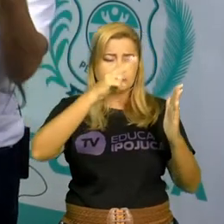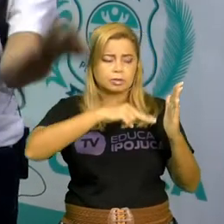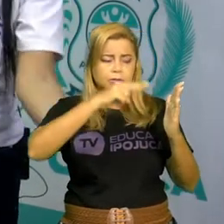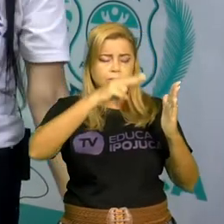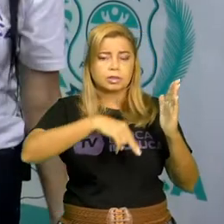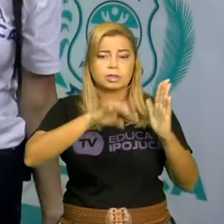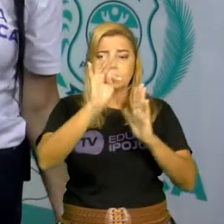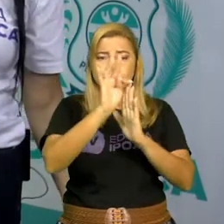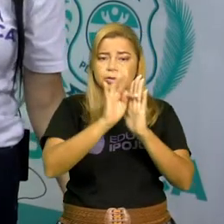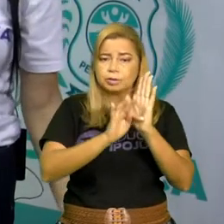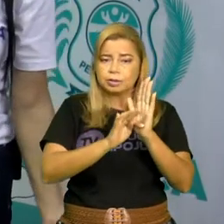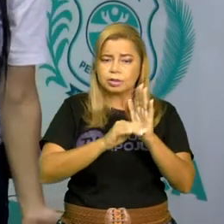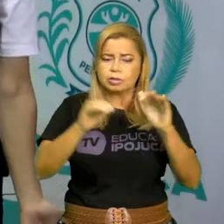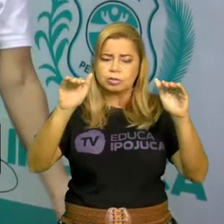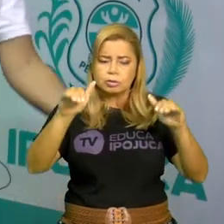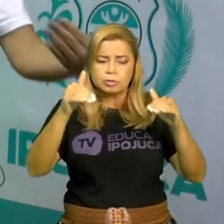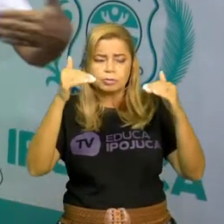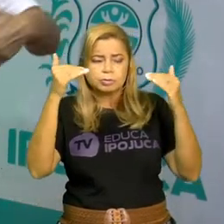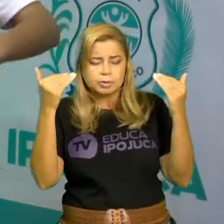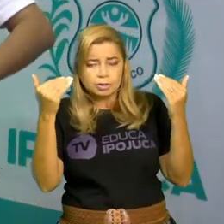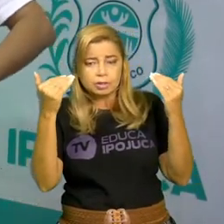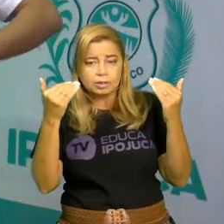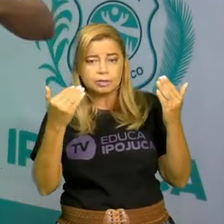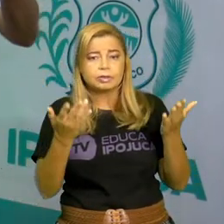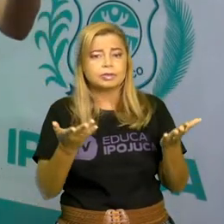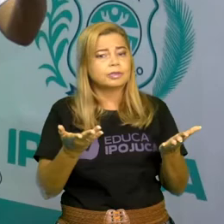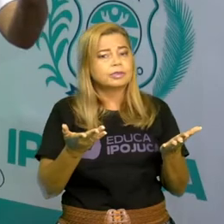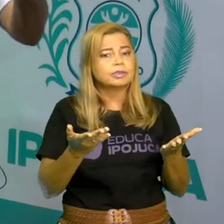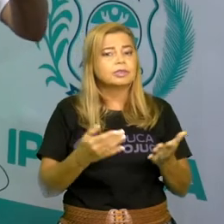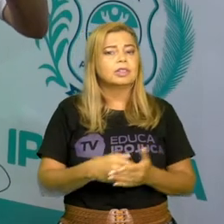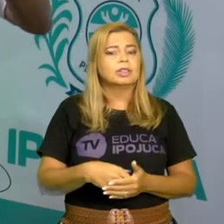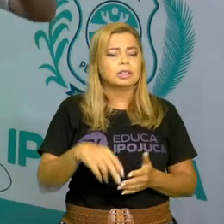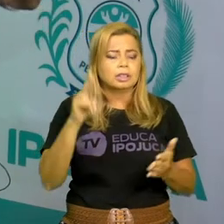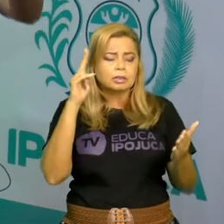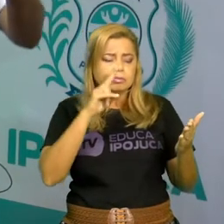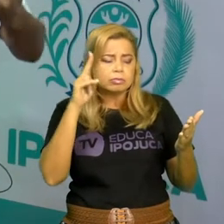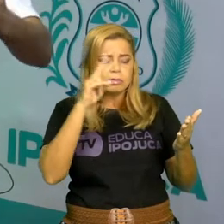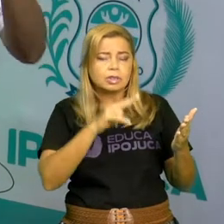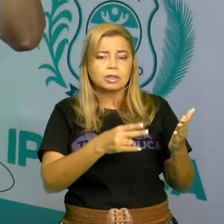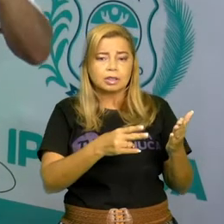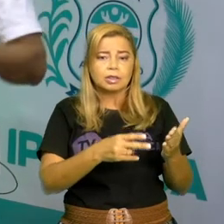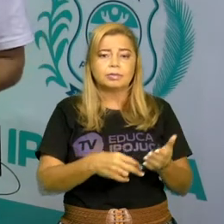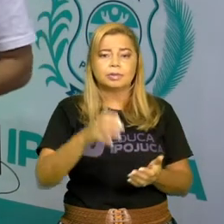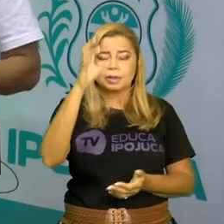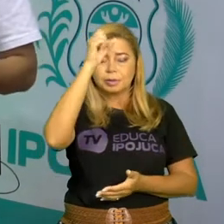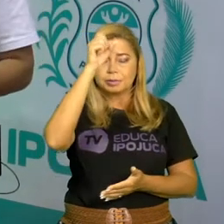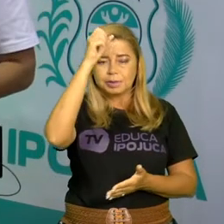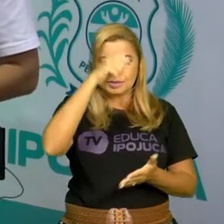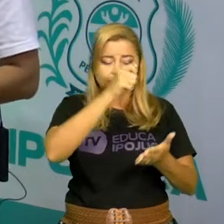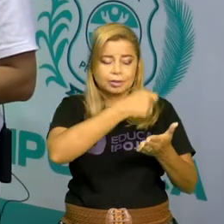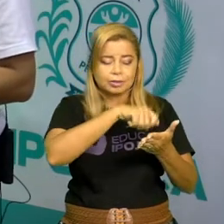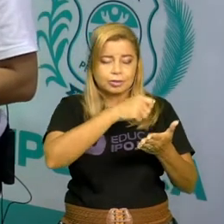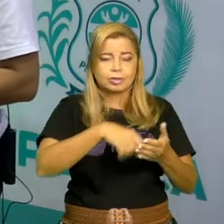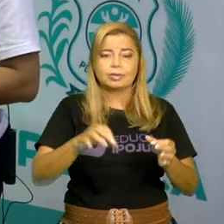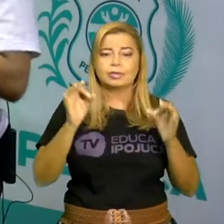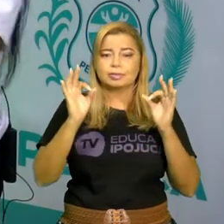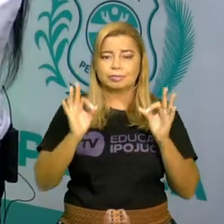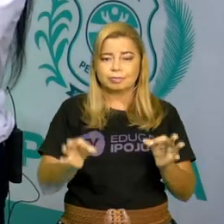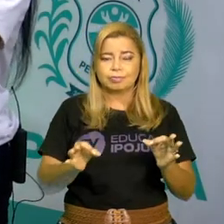nas palavrinhas que tem lá. Para a gente entender e aprendendo a escrever corretamente.